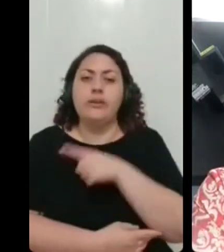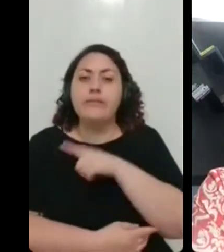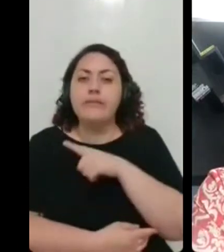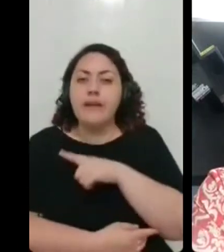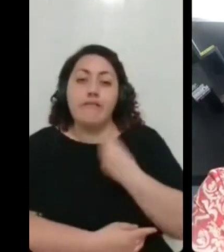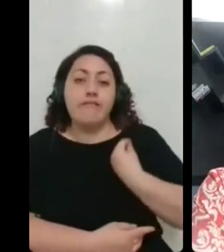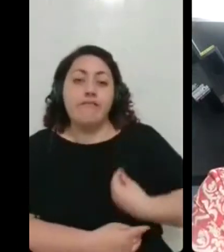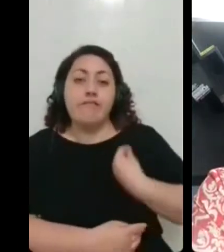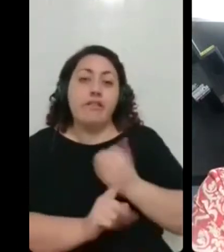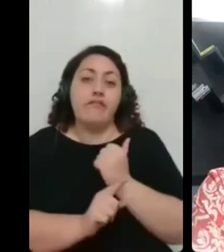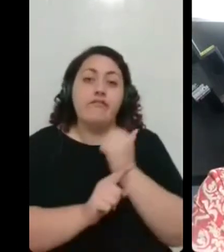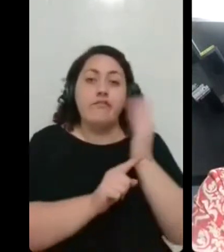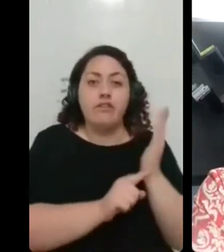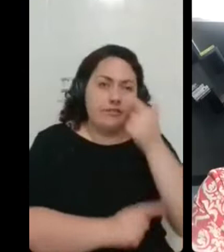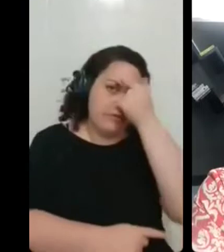fora